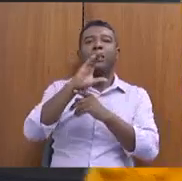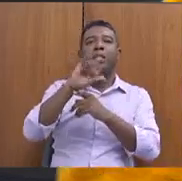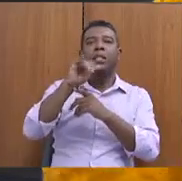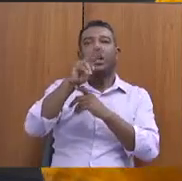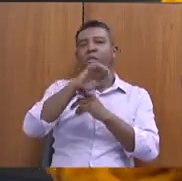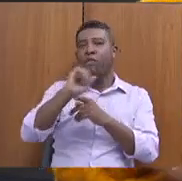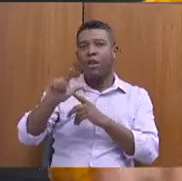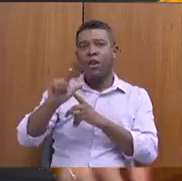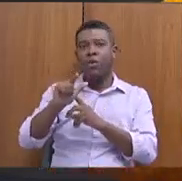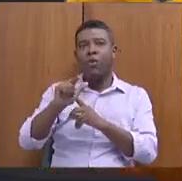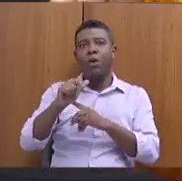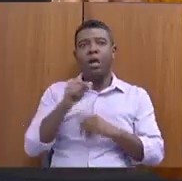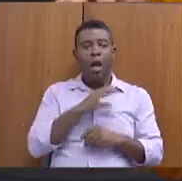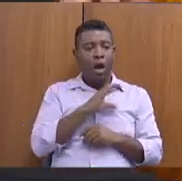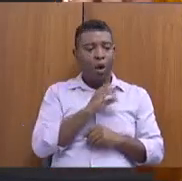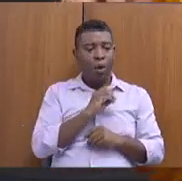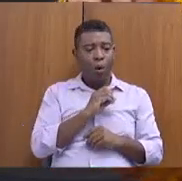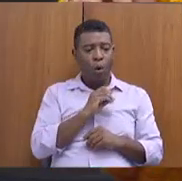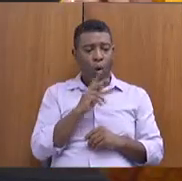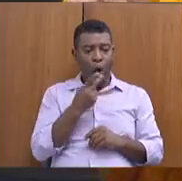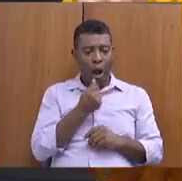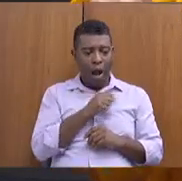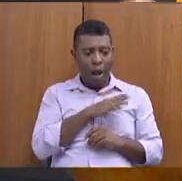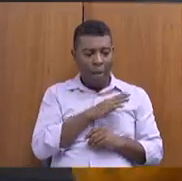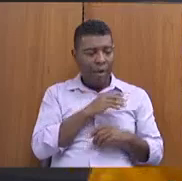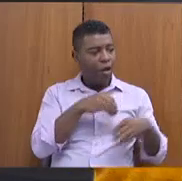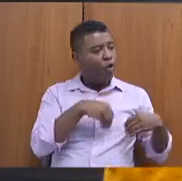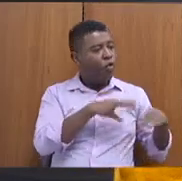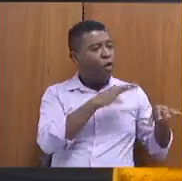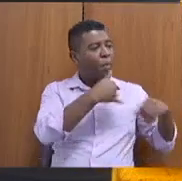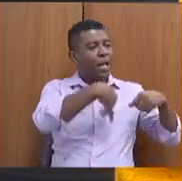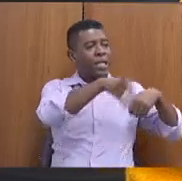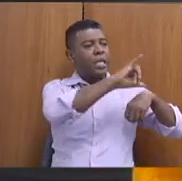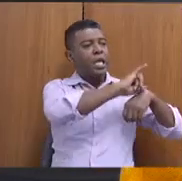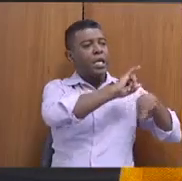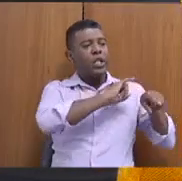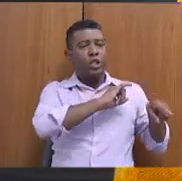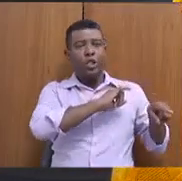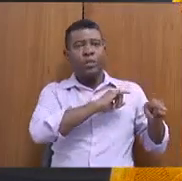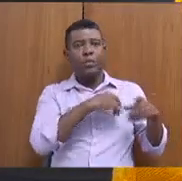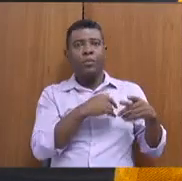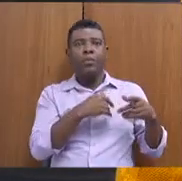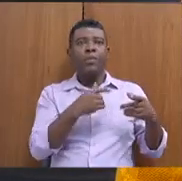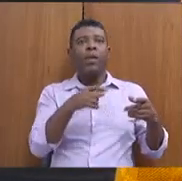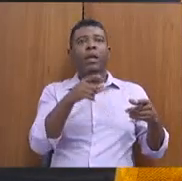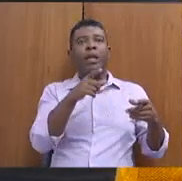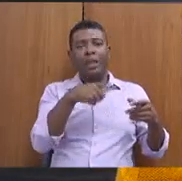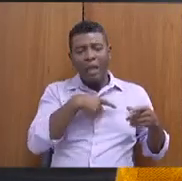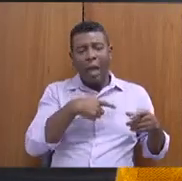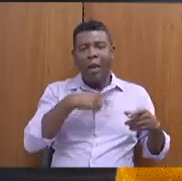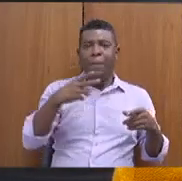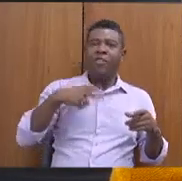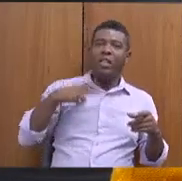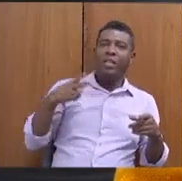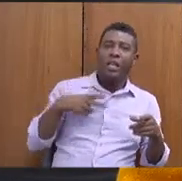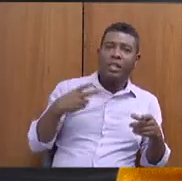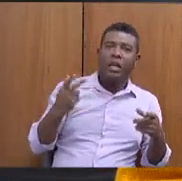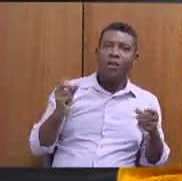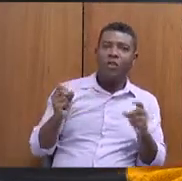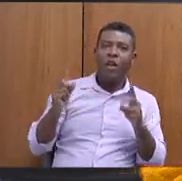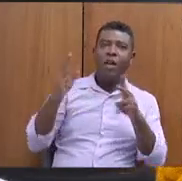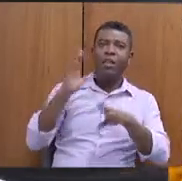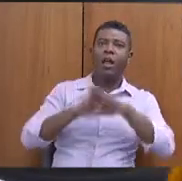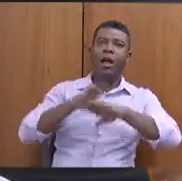para a sede, que tem, inclusive, um direcionamento de privatizações e vendas mais profundos,